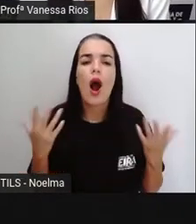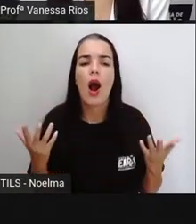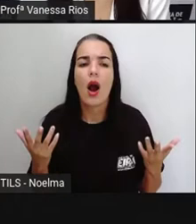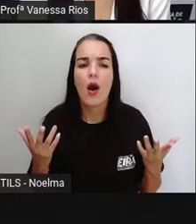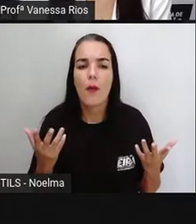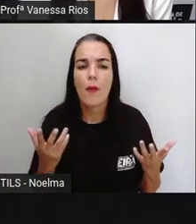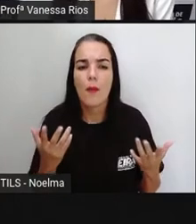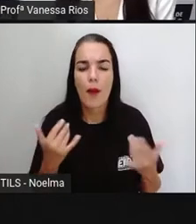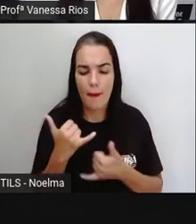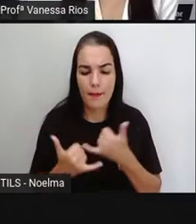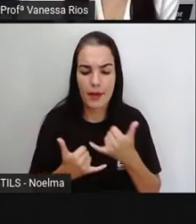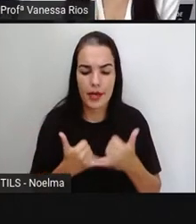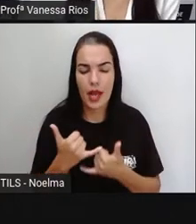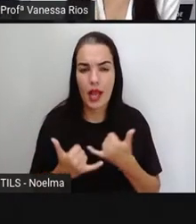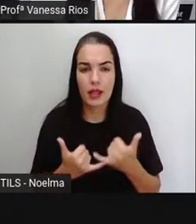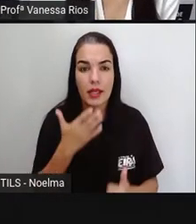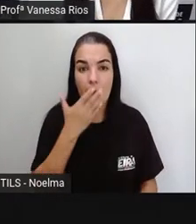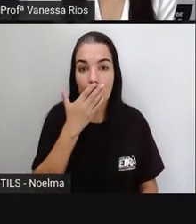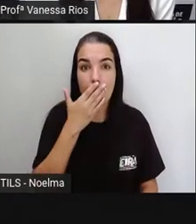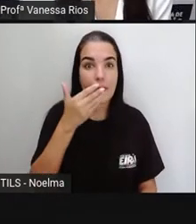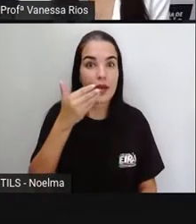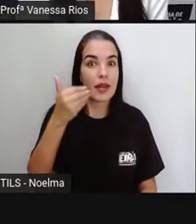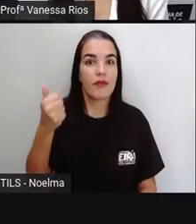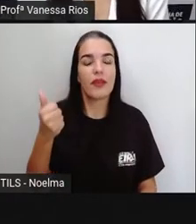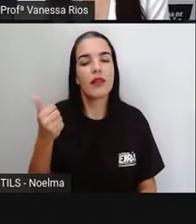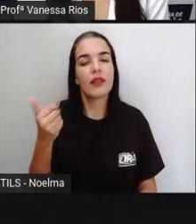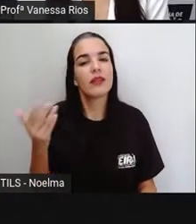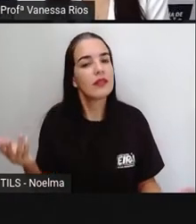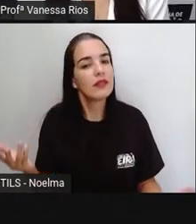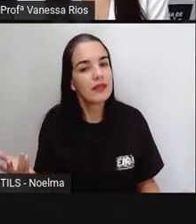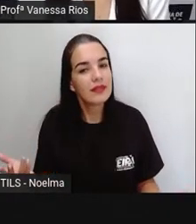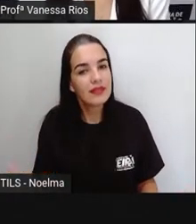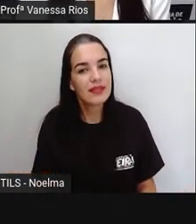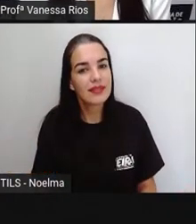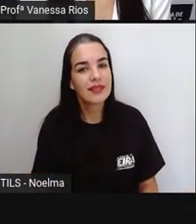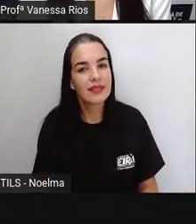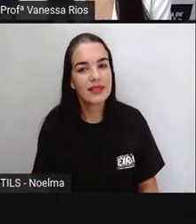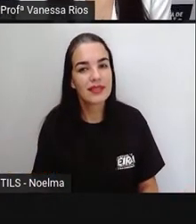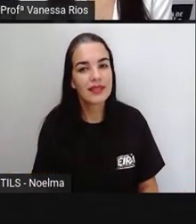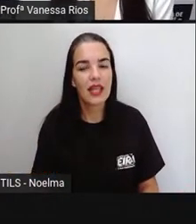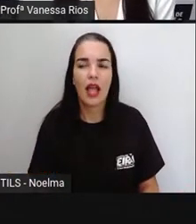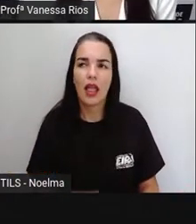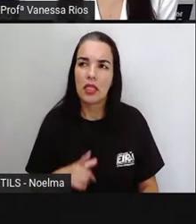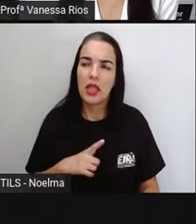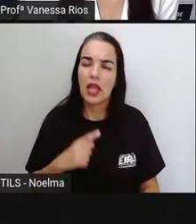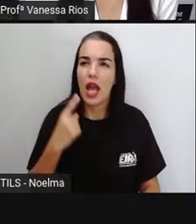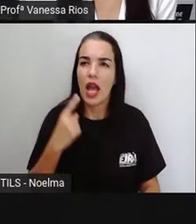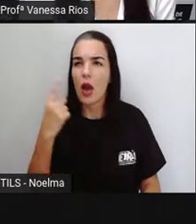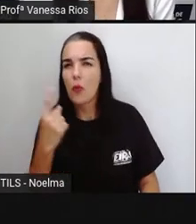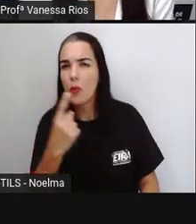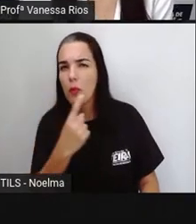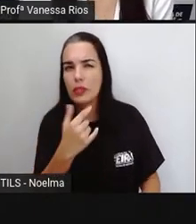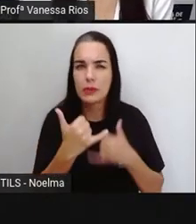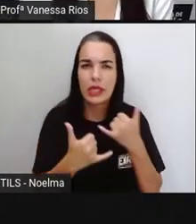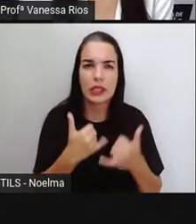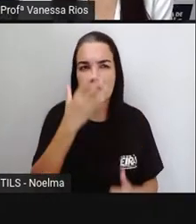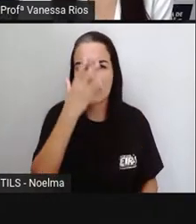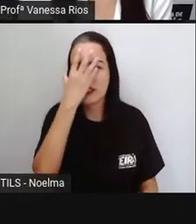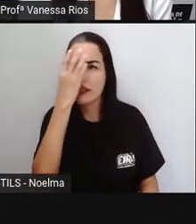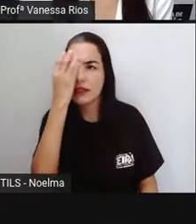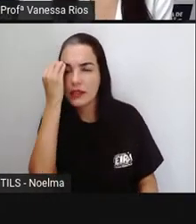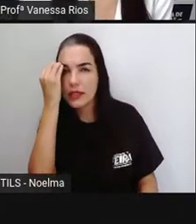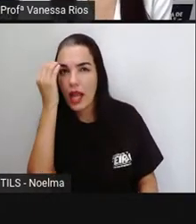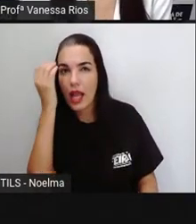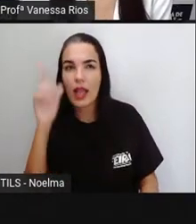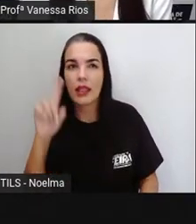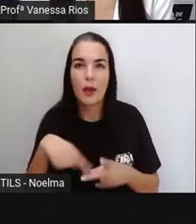alterando. Tem a brincadeira do momento, algumas são esquecidas, são relembradas, voltam, né? Mas